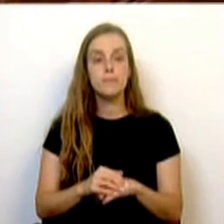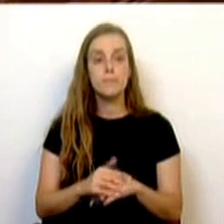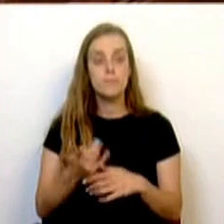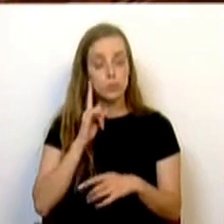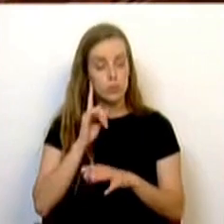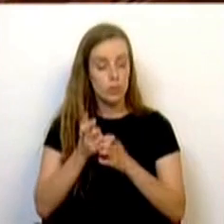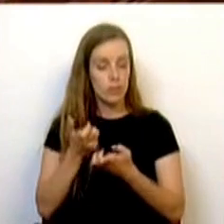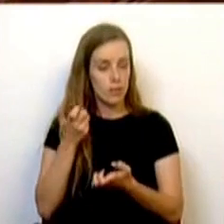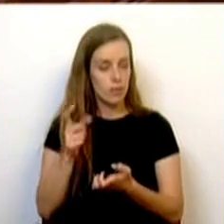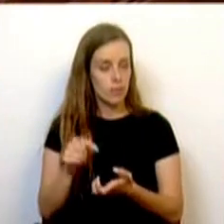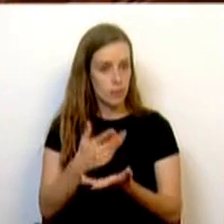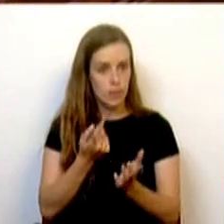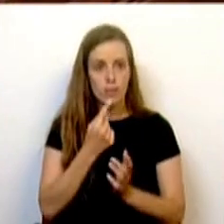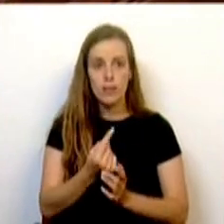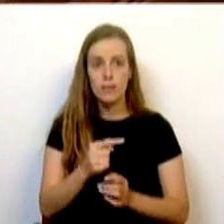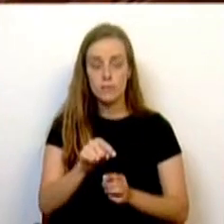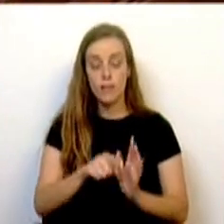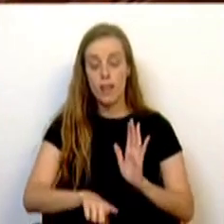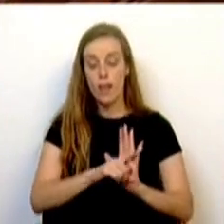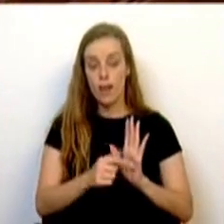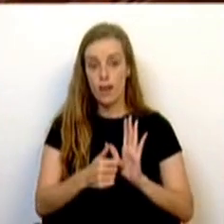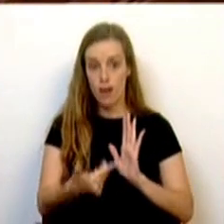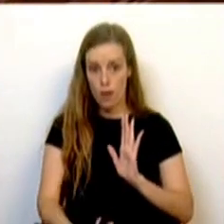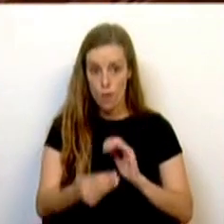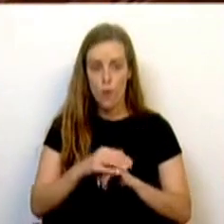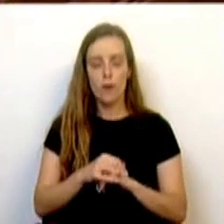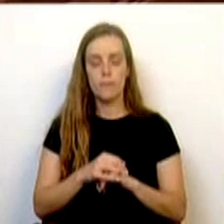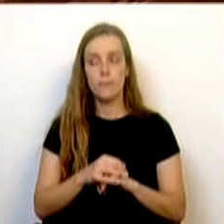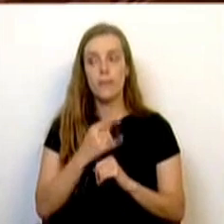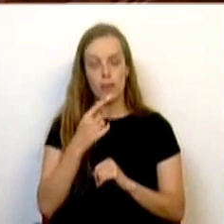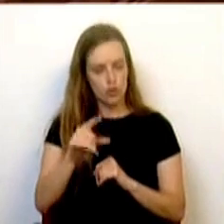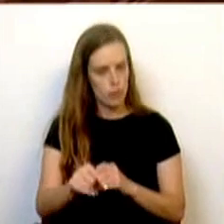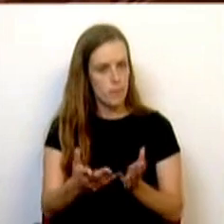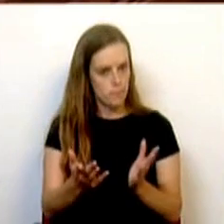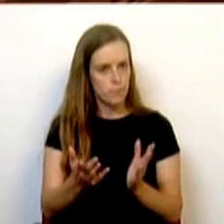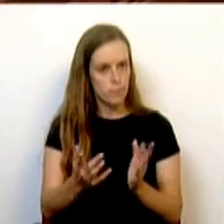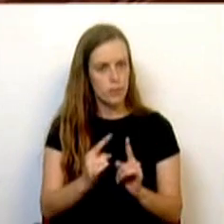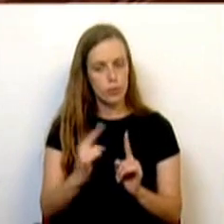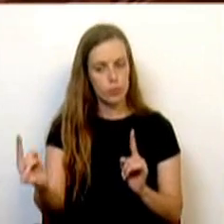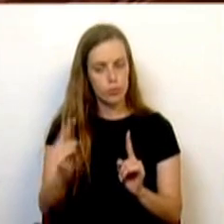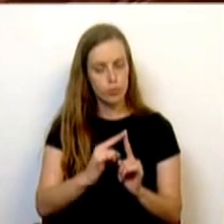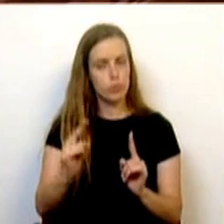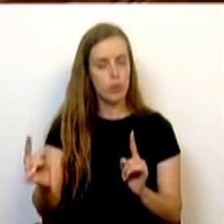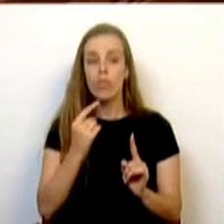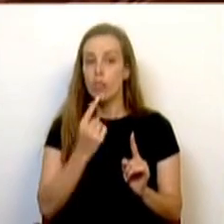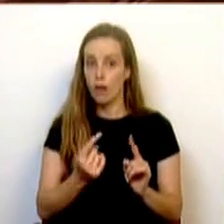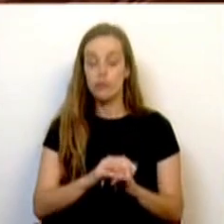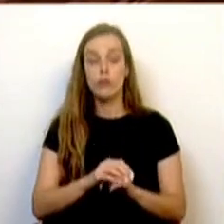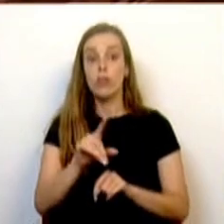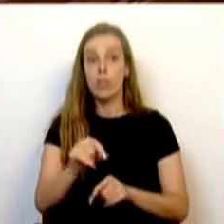Importa referir que a legislação atualmente em vigor já considera a necessidade de deslocação, a unidade